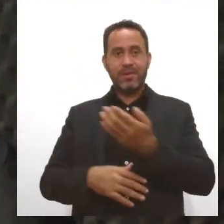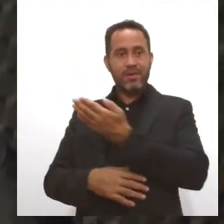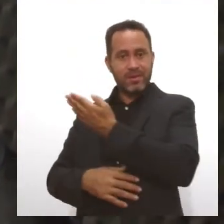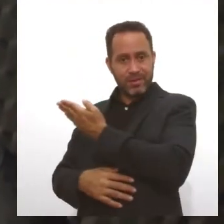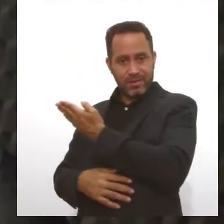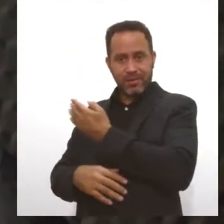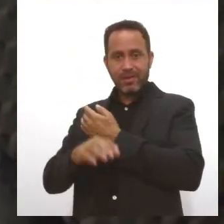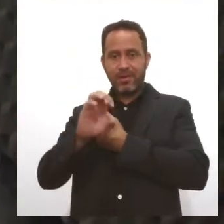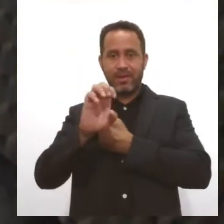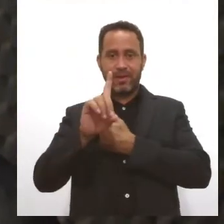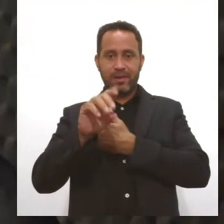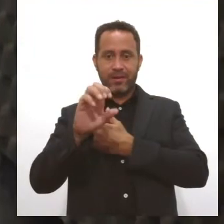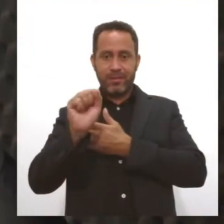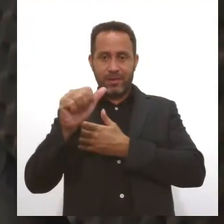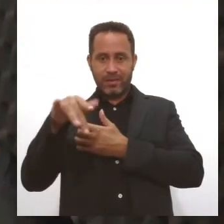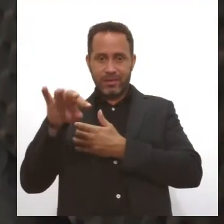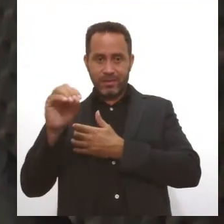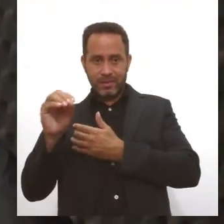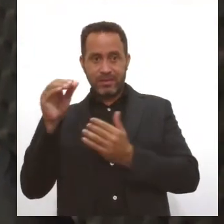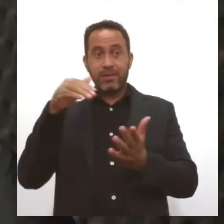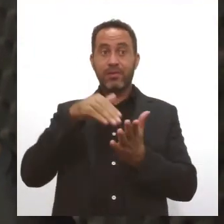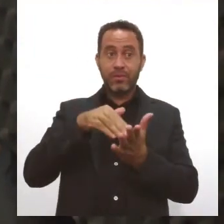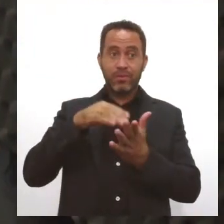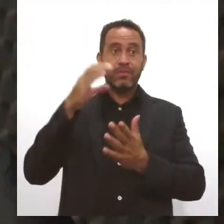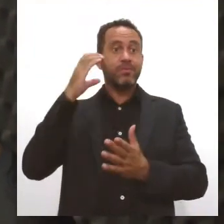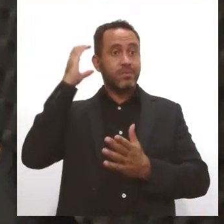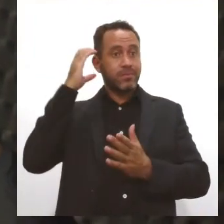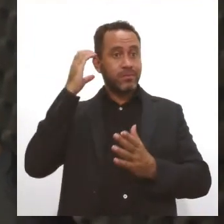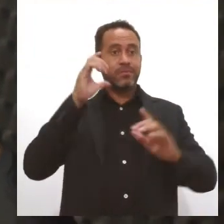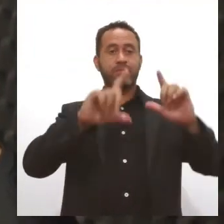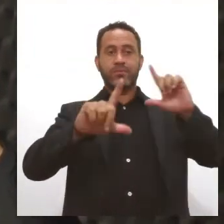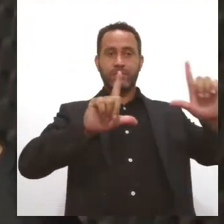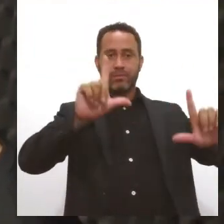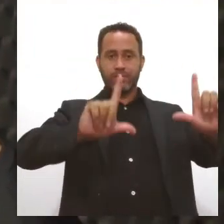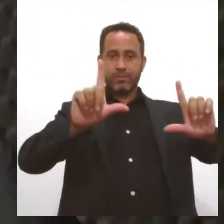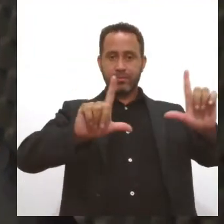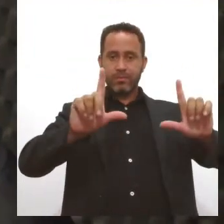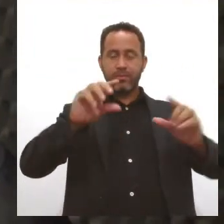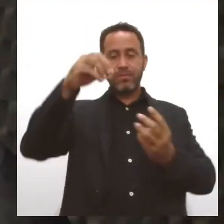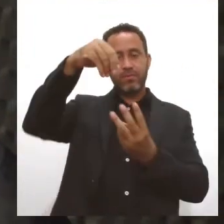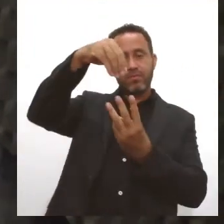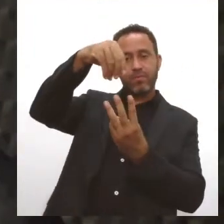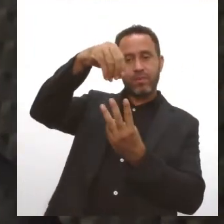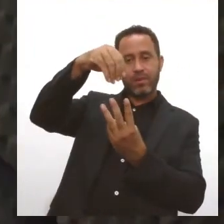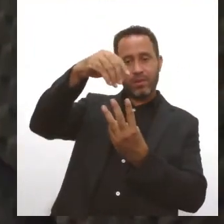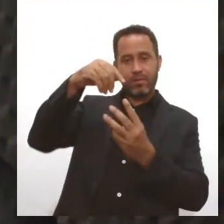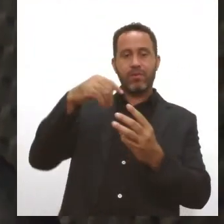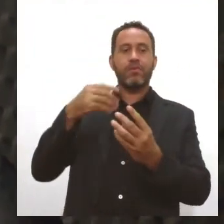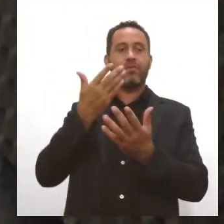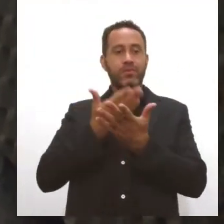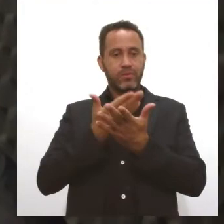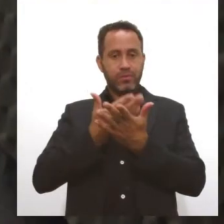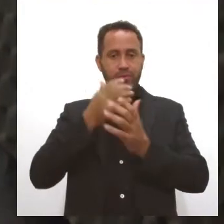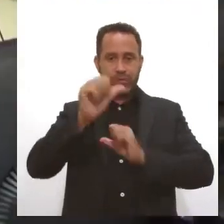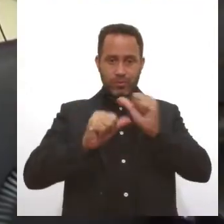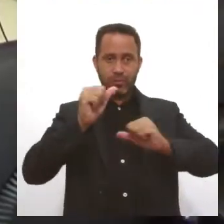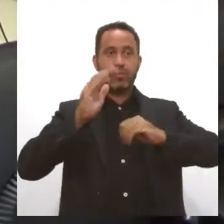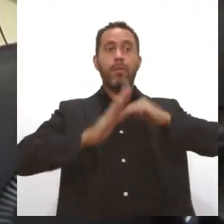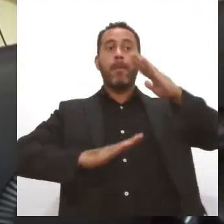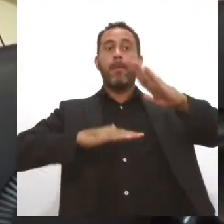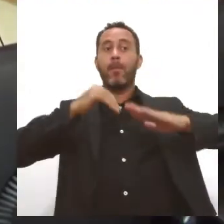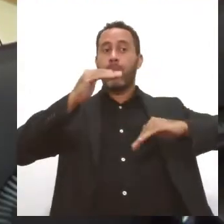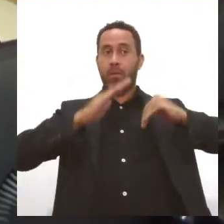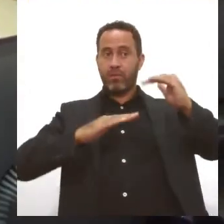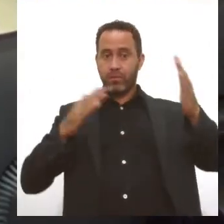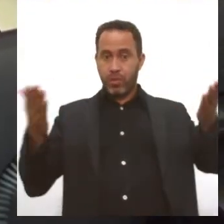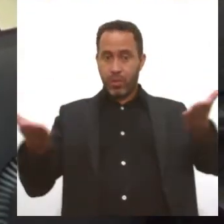que de aluno da última turma de rádio e TV da Universidade Federal de Sergipe, se tornou profissional e